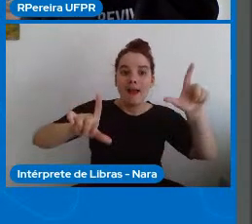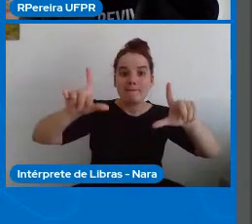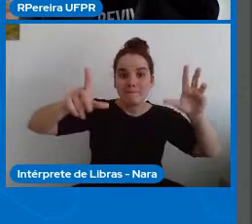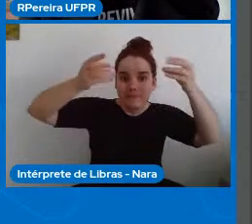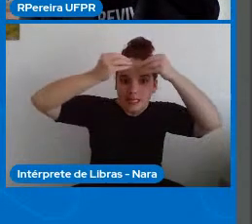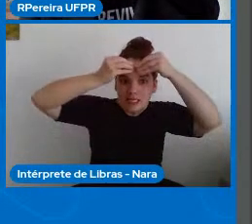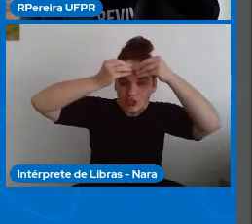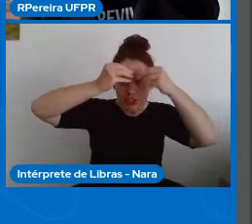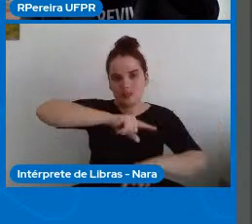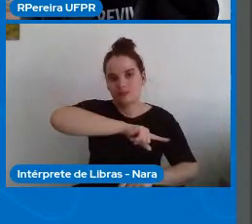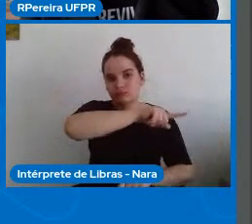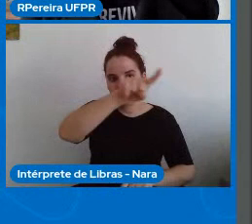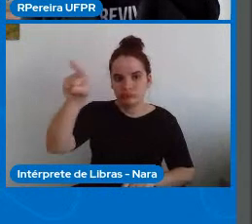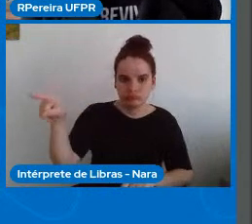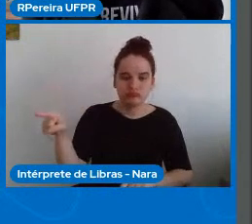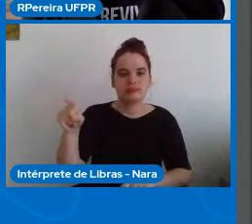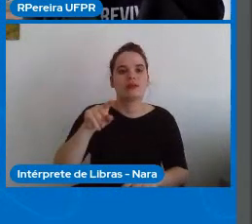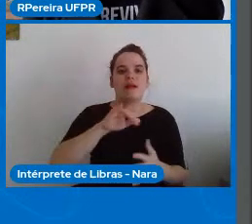assim